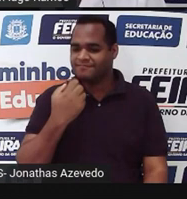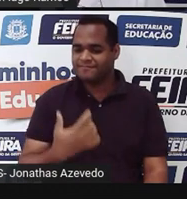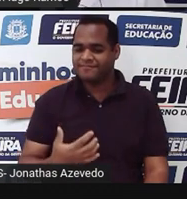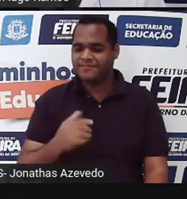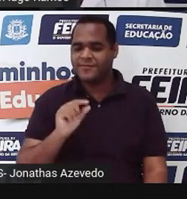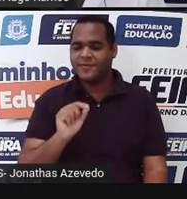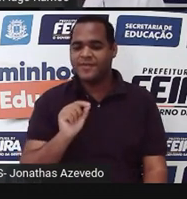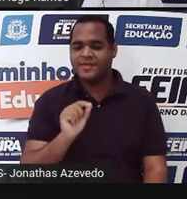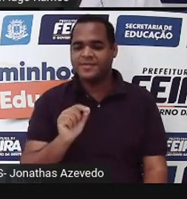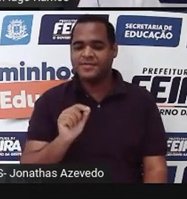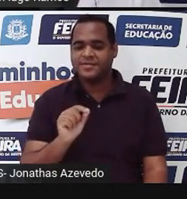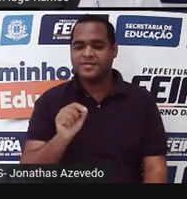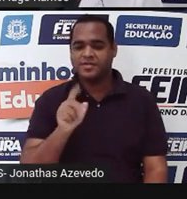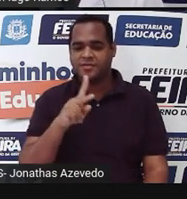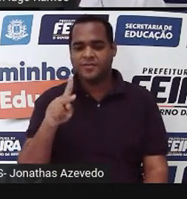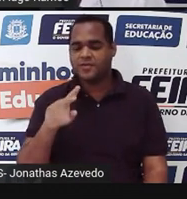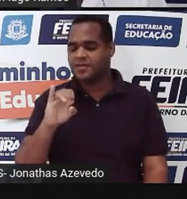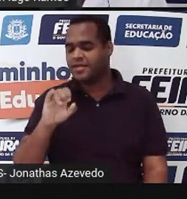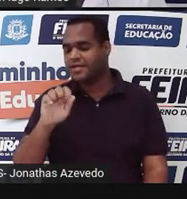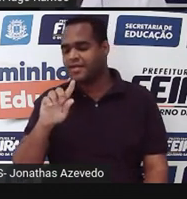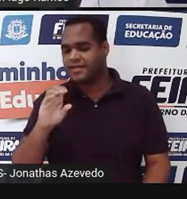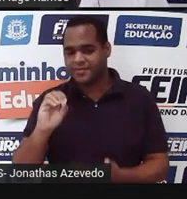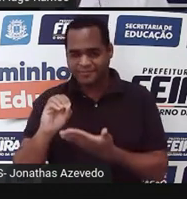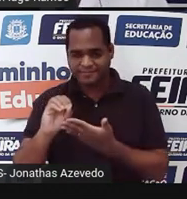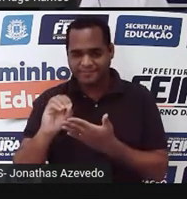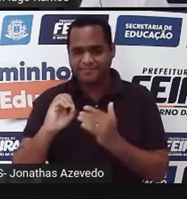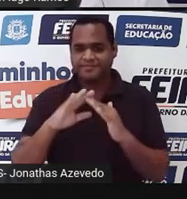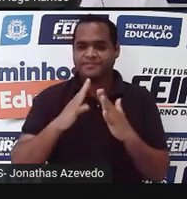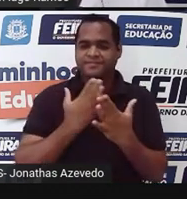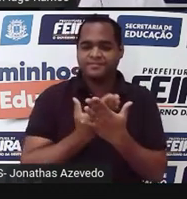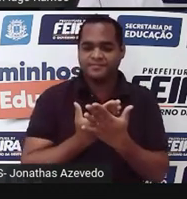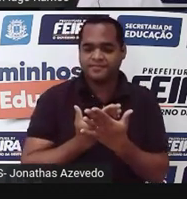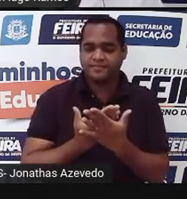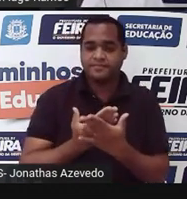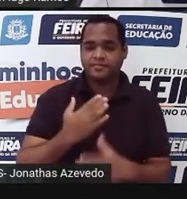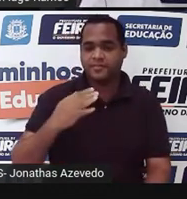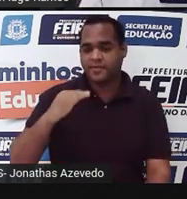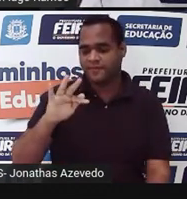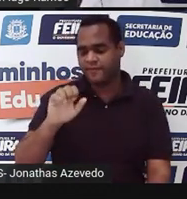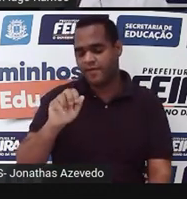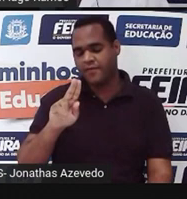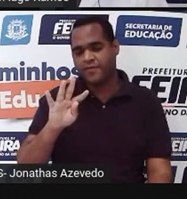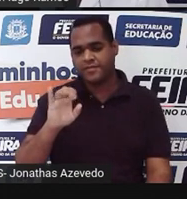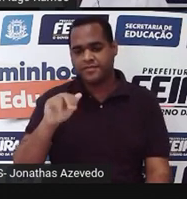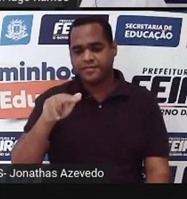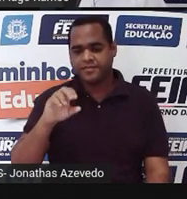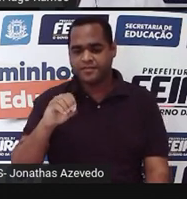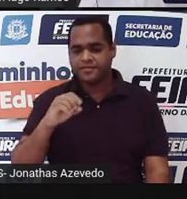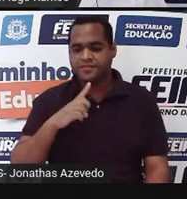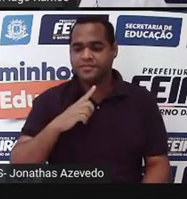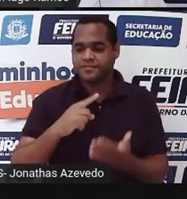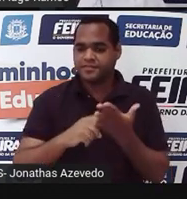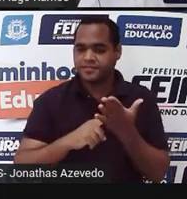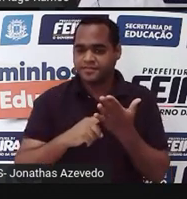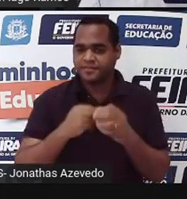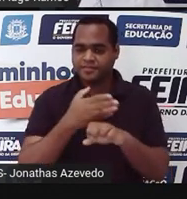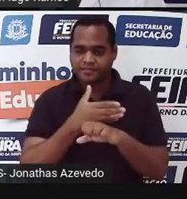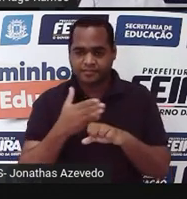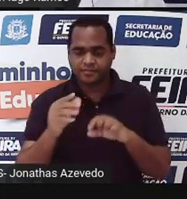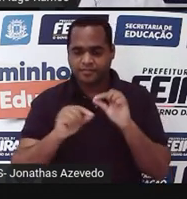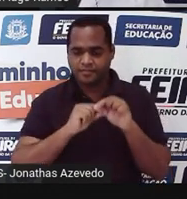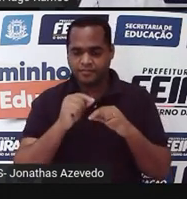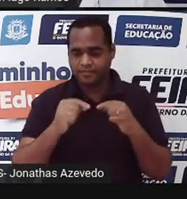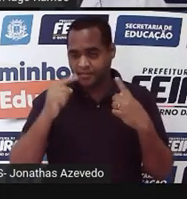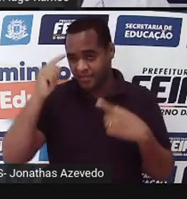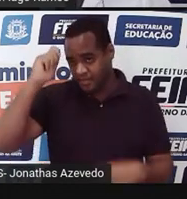você é o professor Iago Ramos, vem lá da Escola Municipal Faustino de Azenda. A minha pele é branca, o meu cabelo